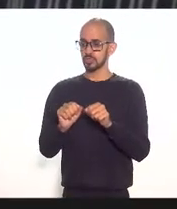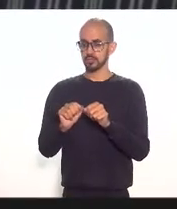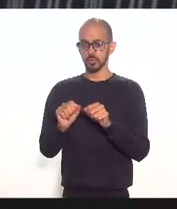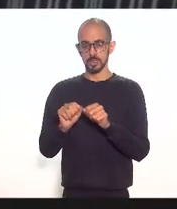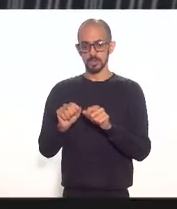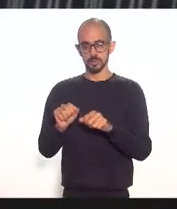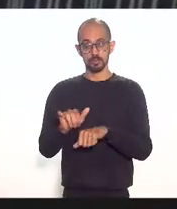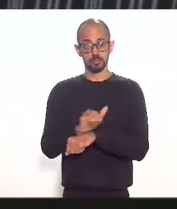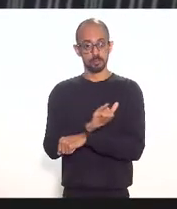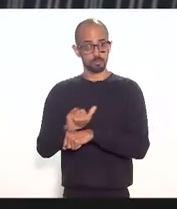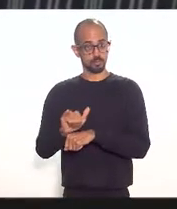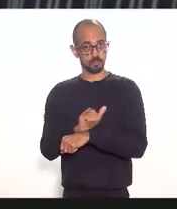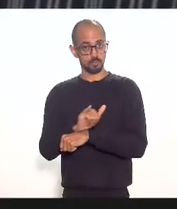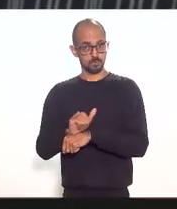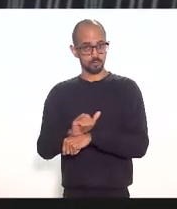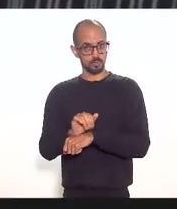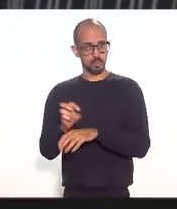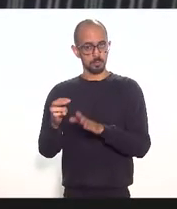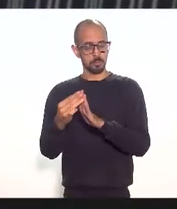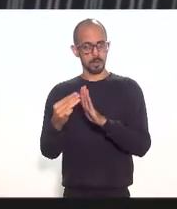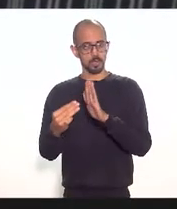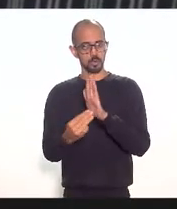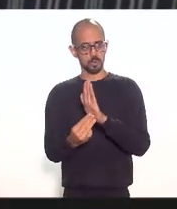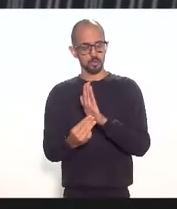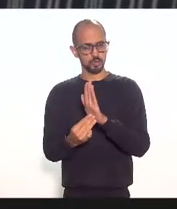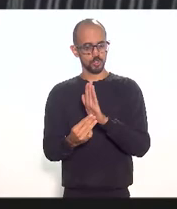metodologia consagrada